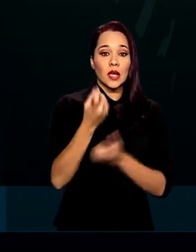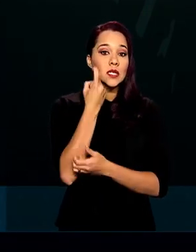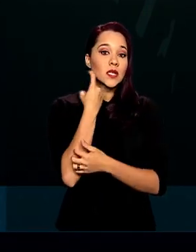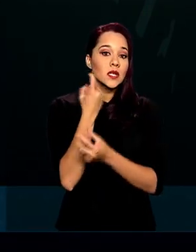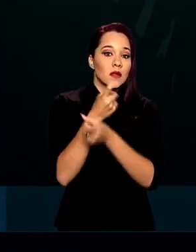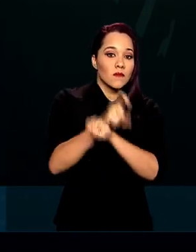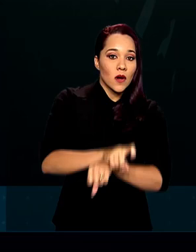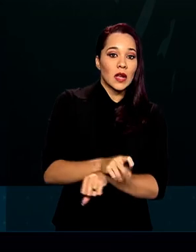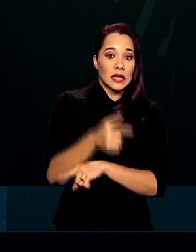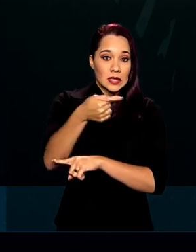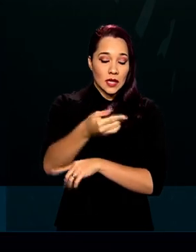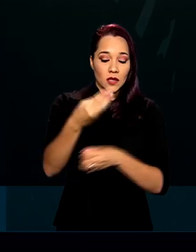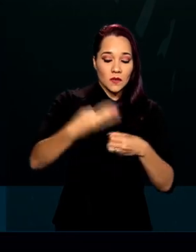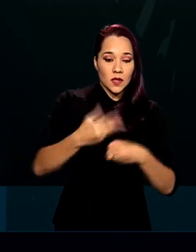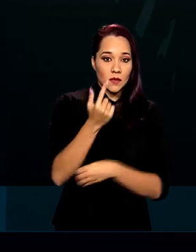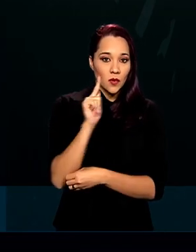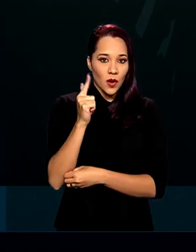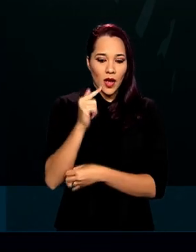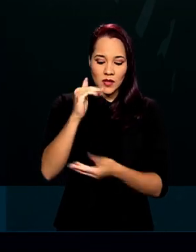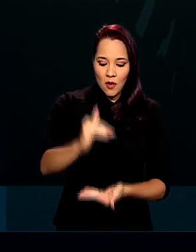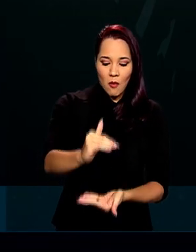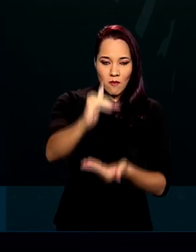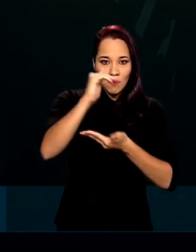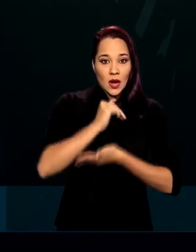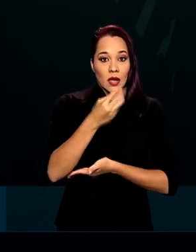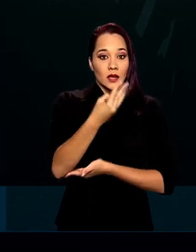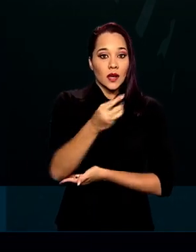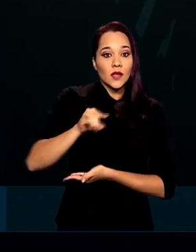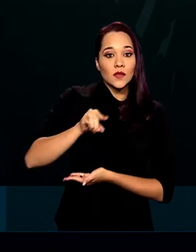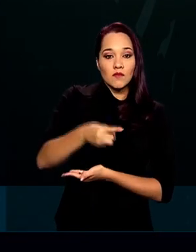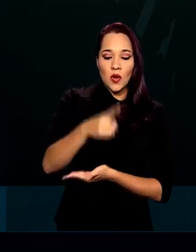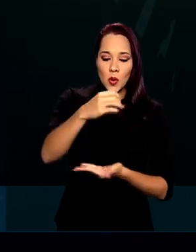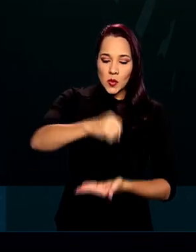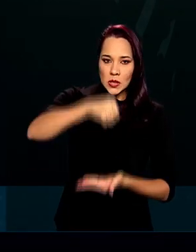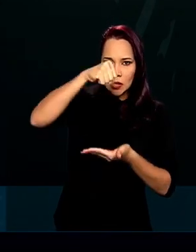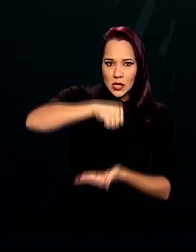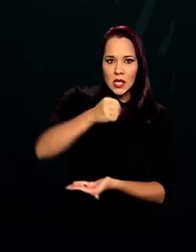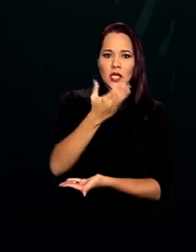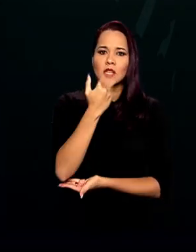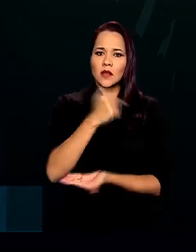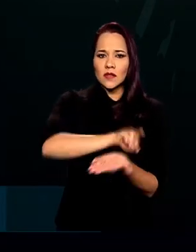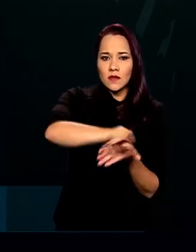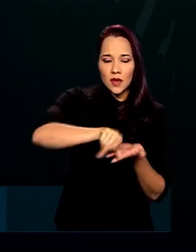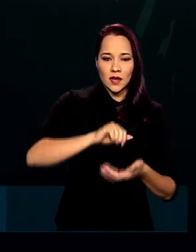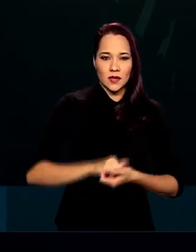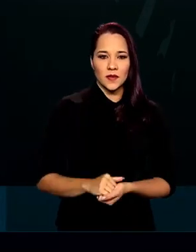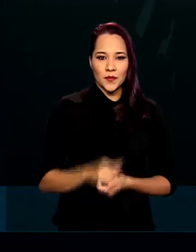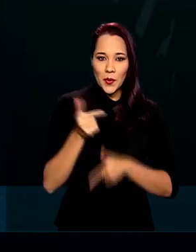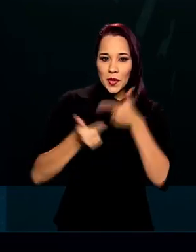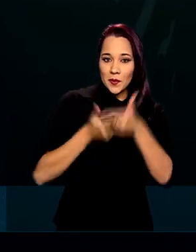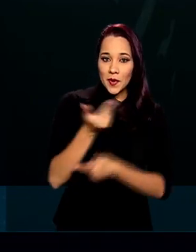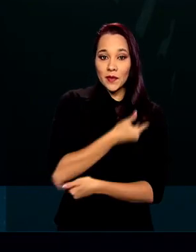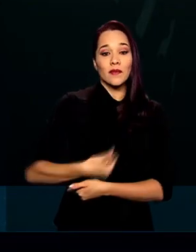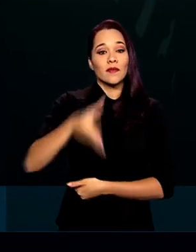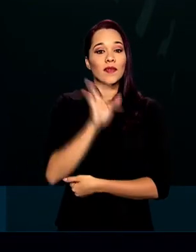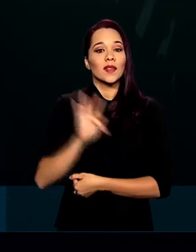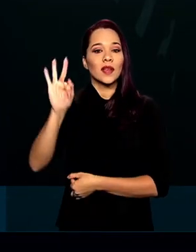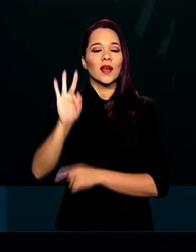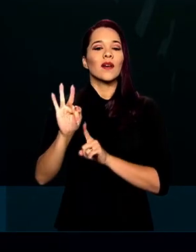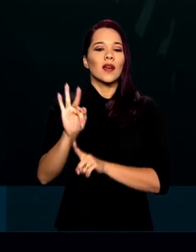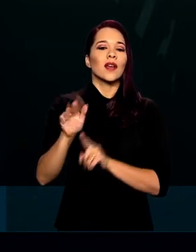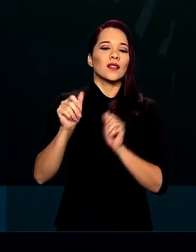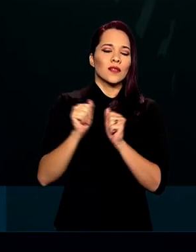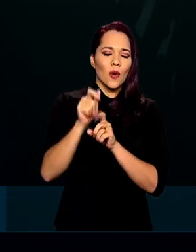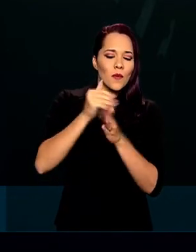municípios de Goiás receberam quase 3 mil cestas básicas. A ação do Governo Federal é realizada